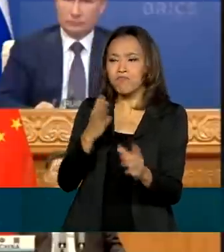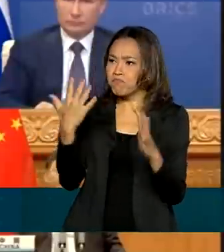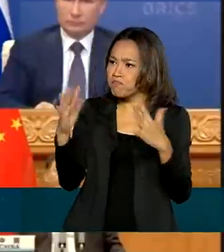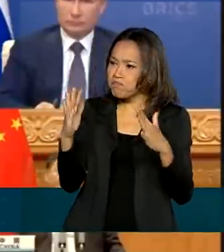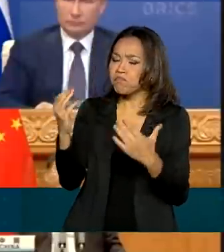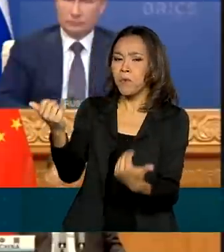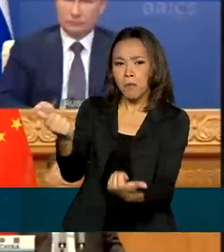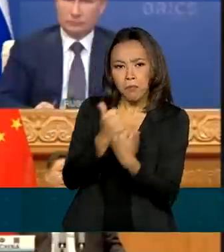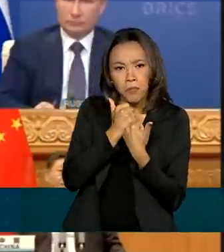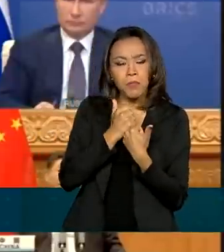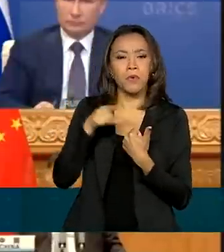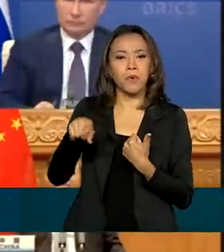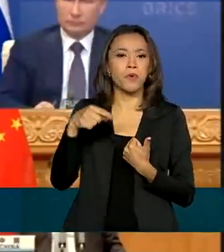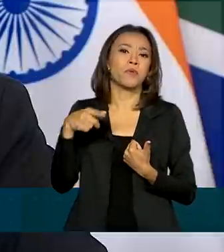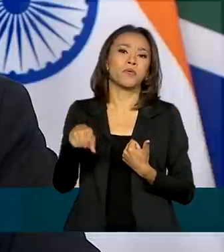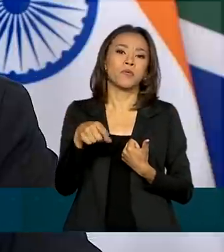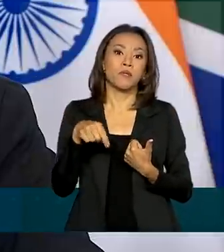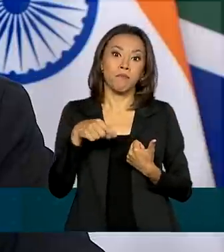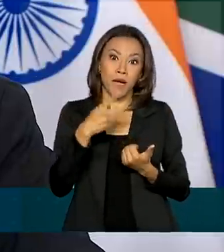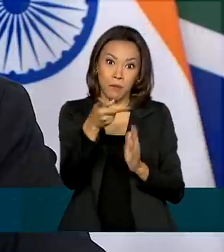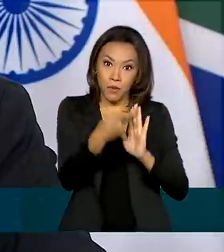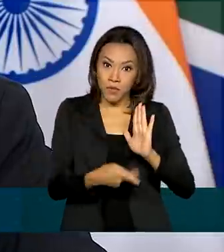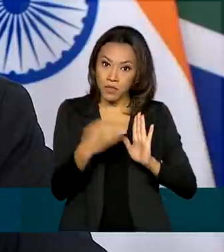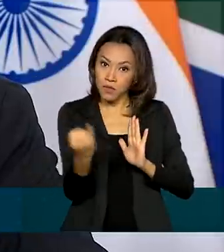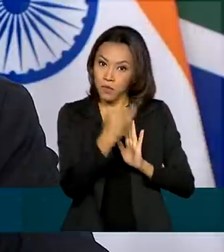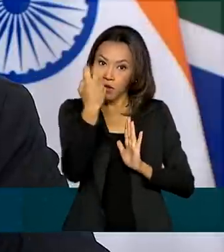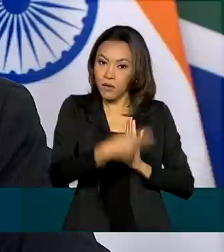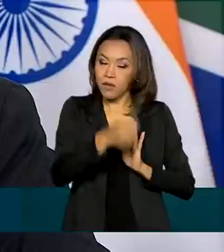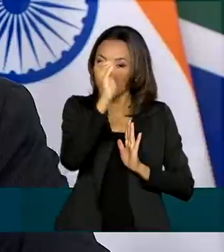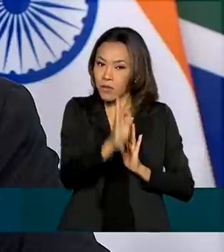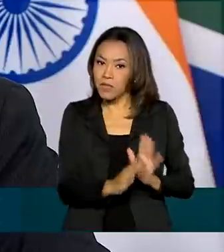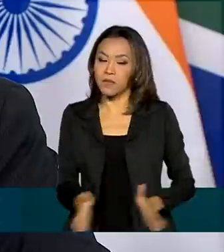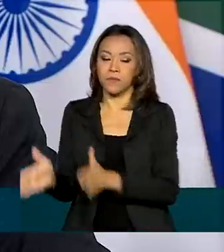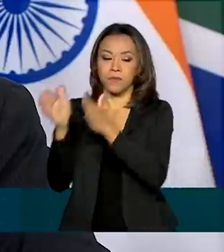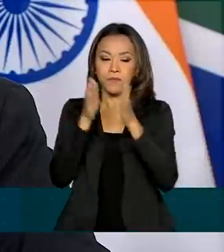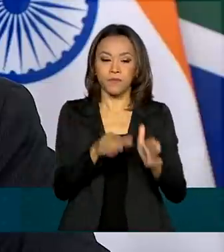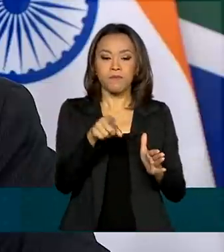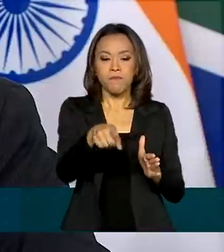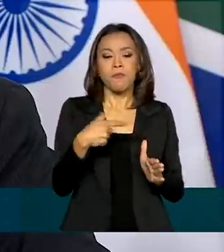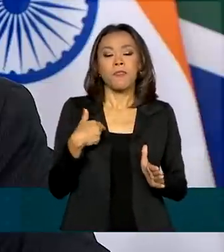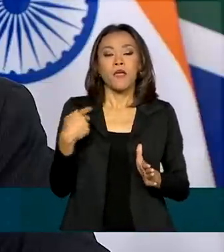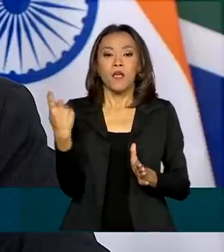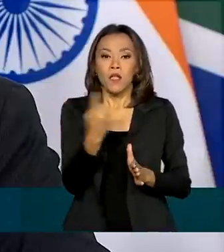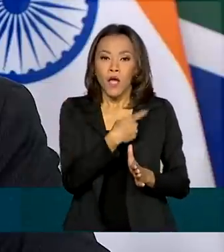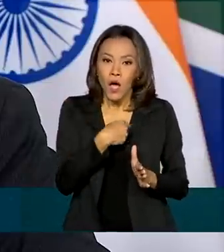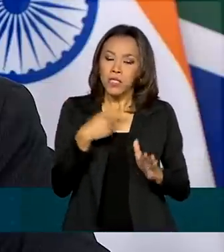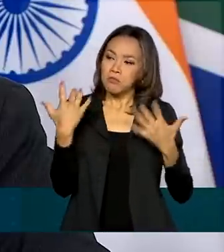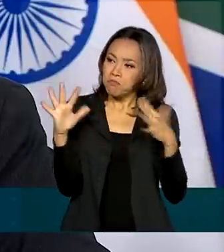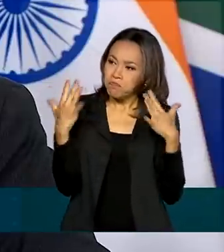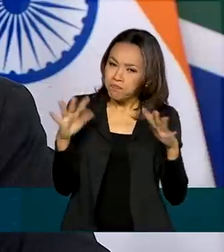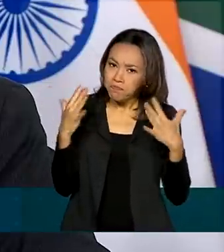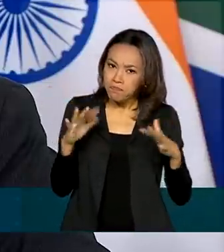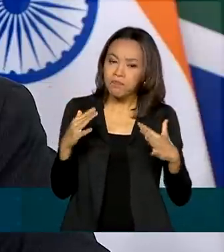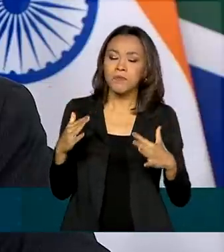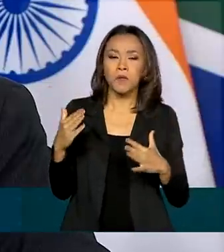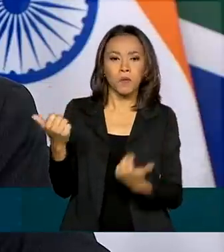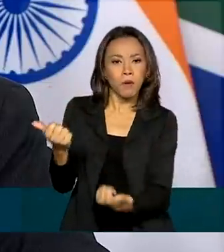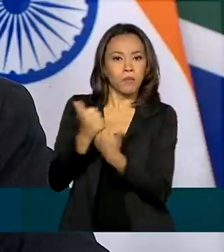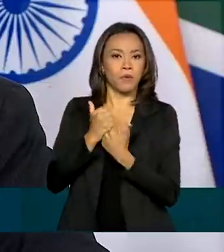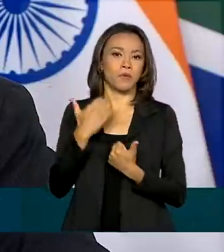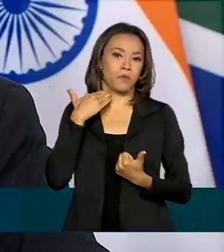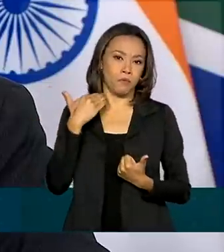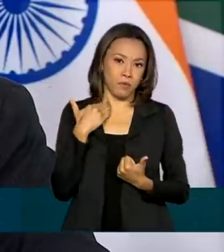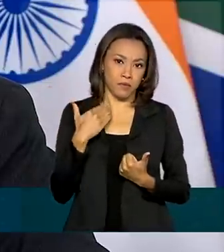projetos importantes para o país. Congratulamos a parceria do NDB com o governo brasileiro no combate aos efeitos da pandemia